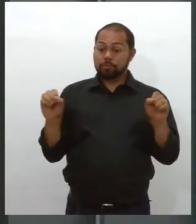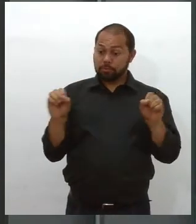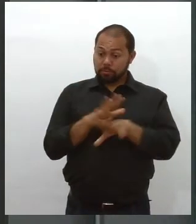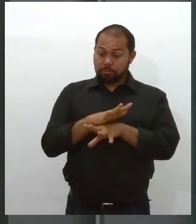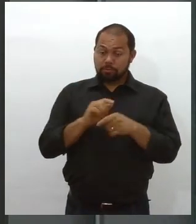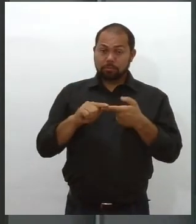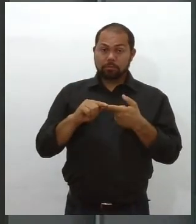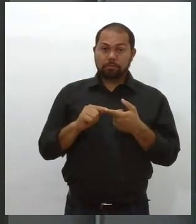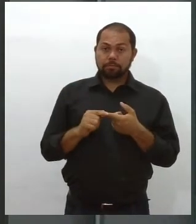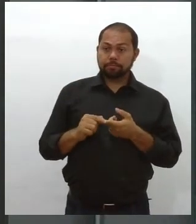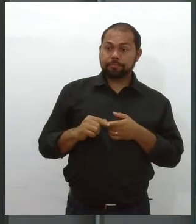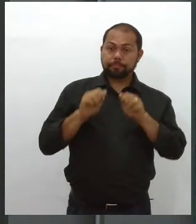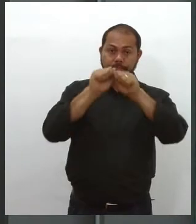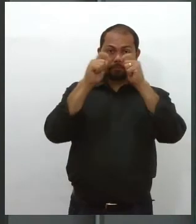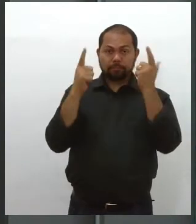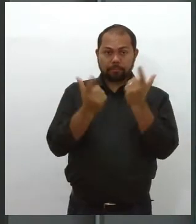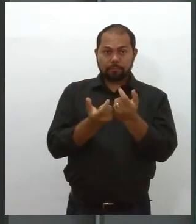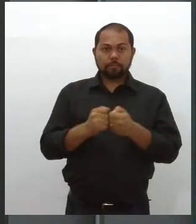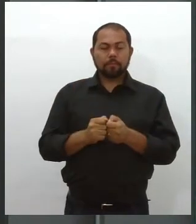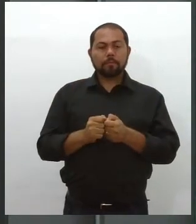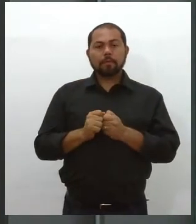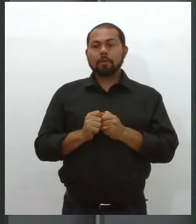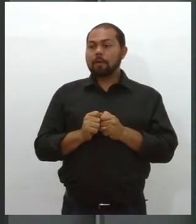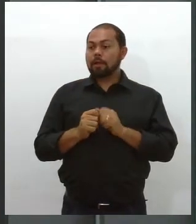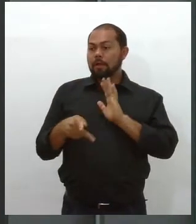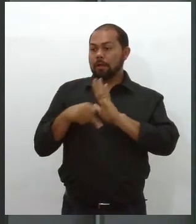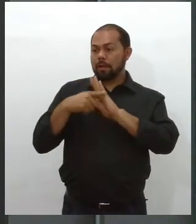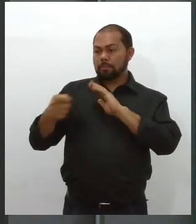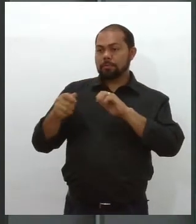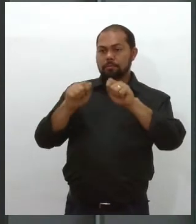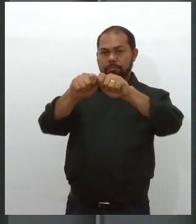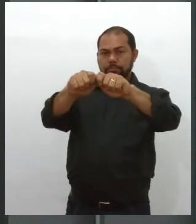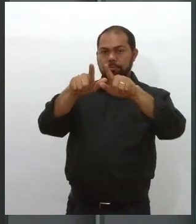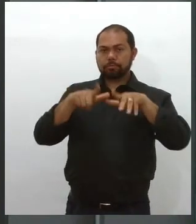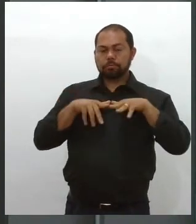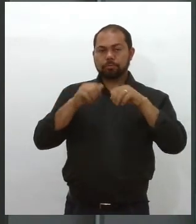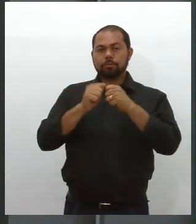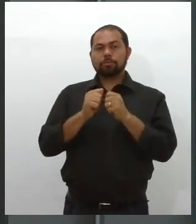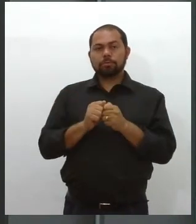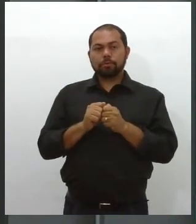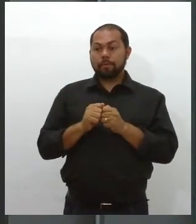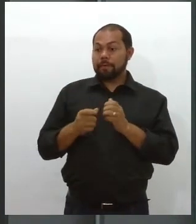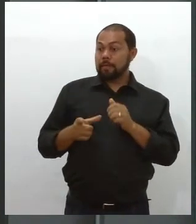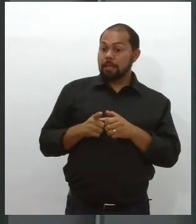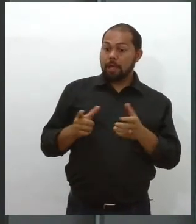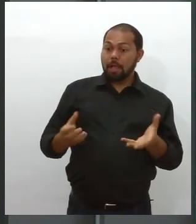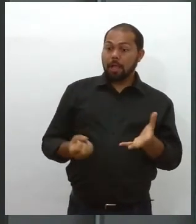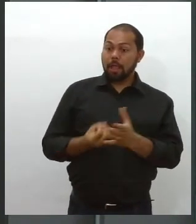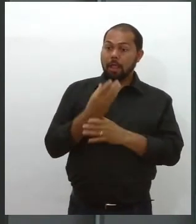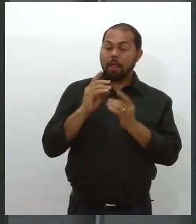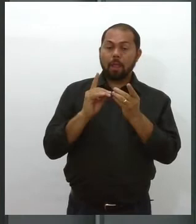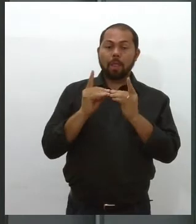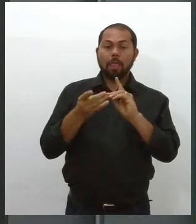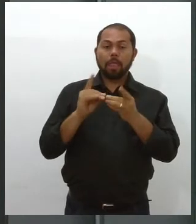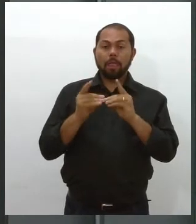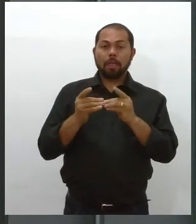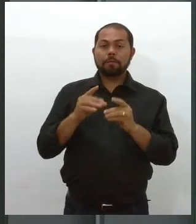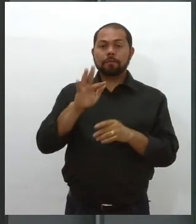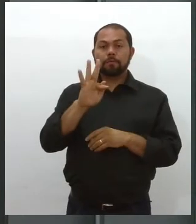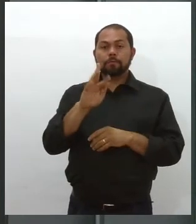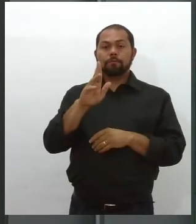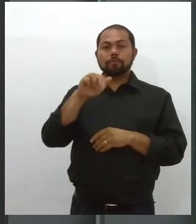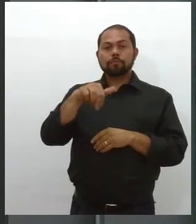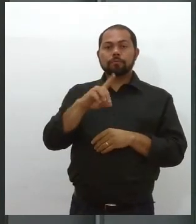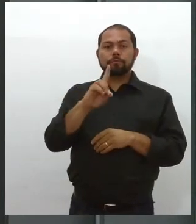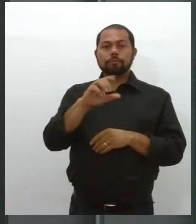Legislativo, órgão da Assembleia Legislativa de Sergipe, sediará uma oficina da Fundação Municipal de Formação para o Trabalho Fundate.